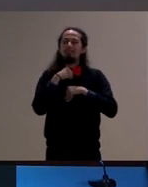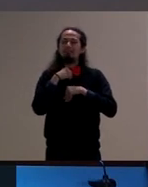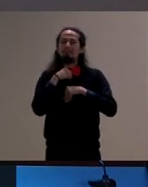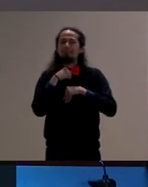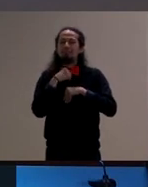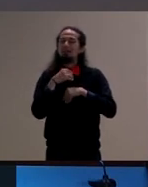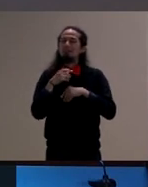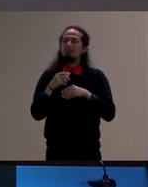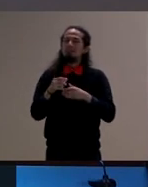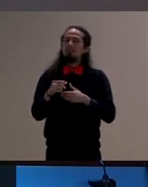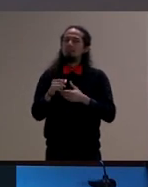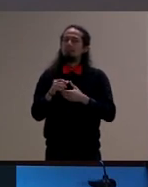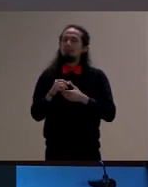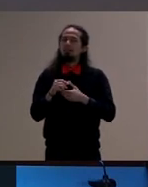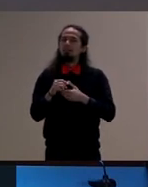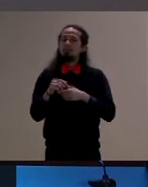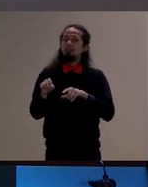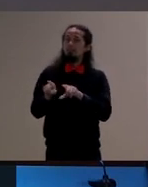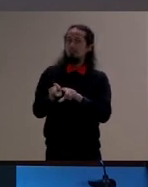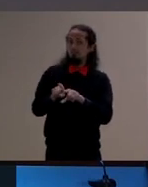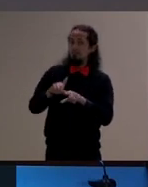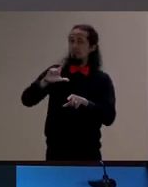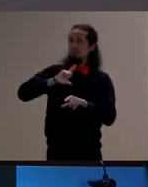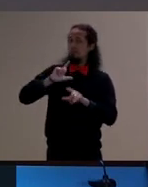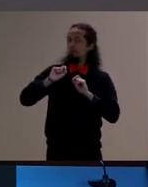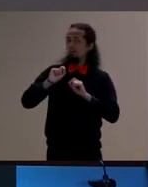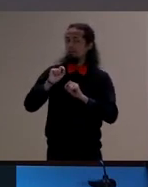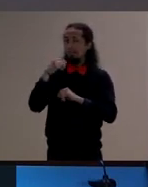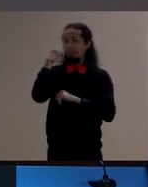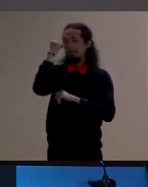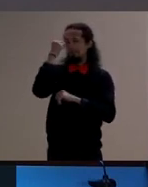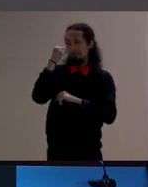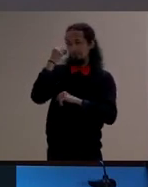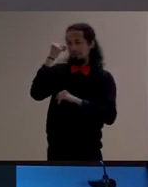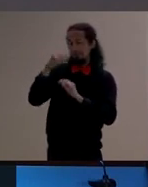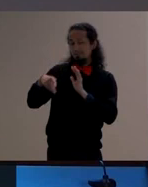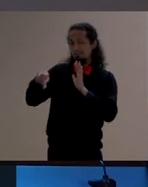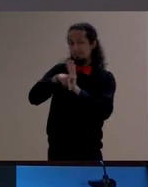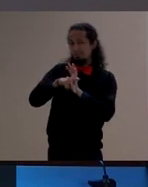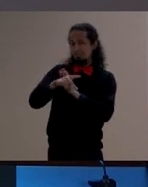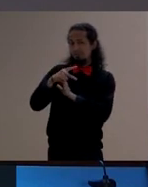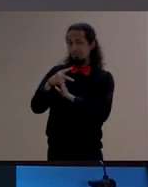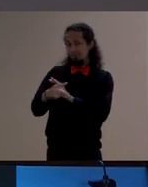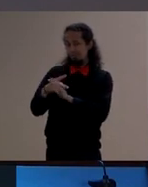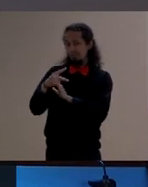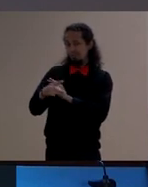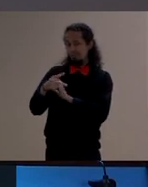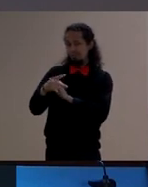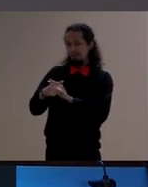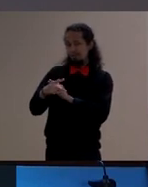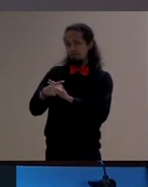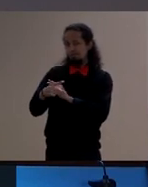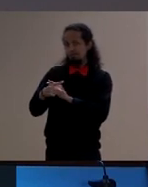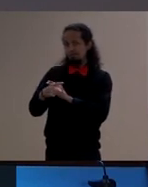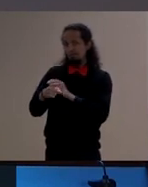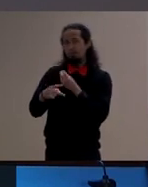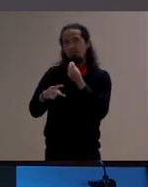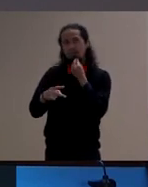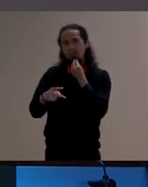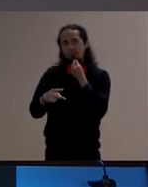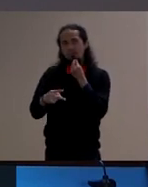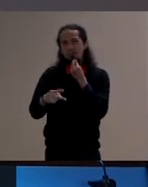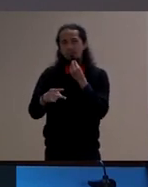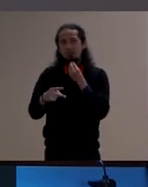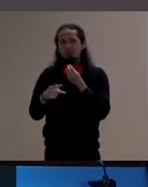ali também em cruzamento a sua experiência mesmo que ainda não tão alargada